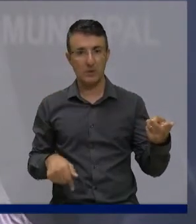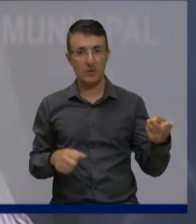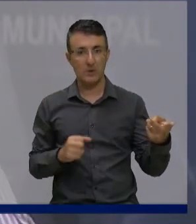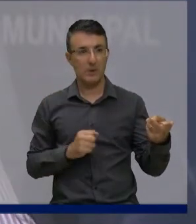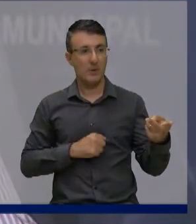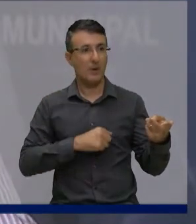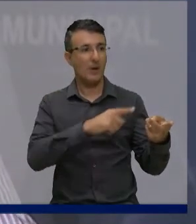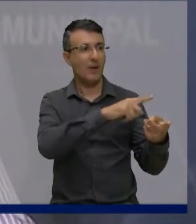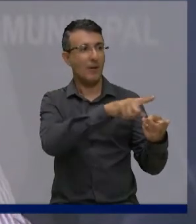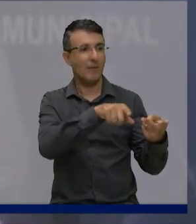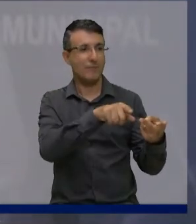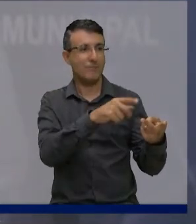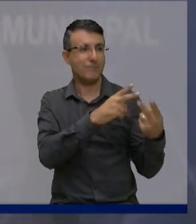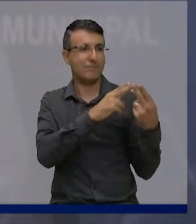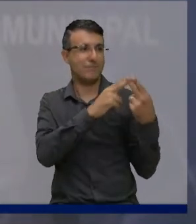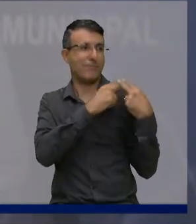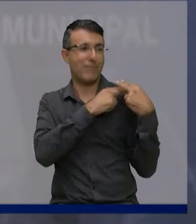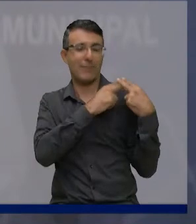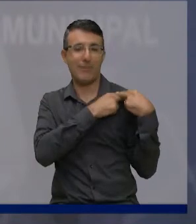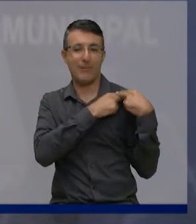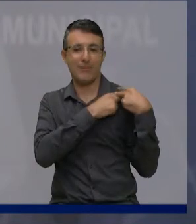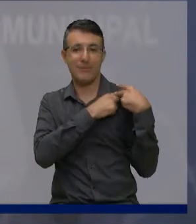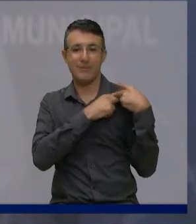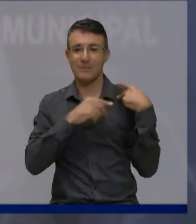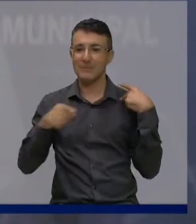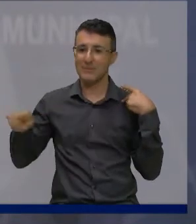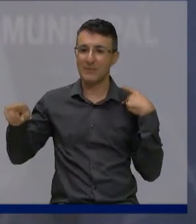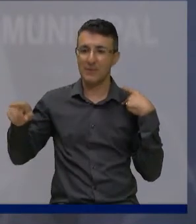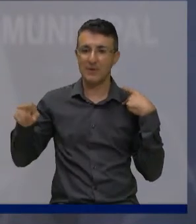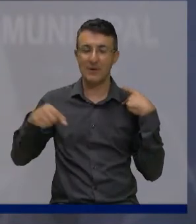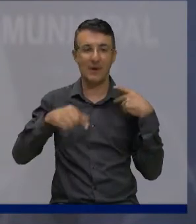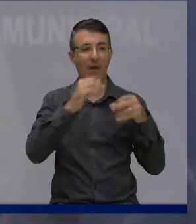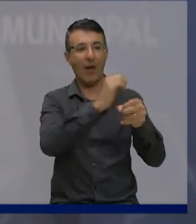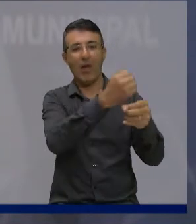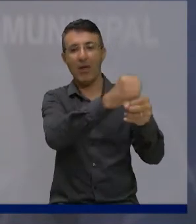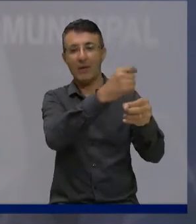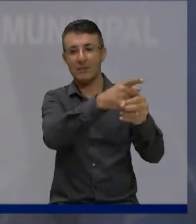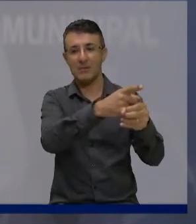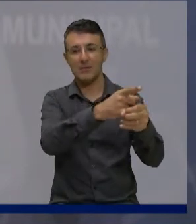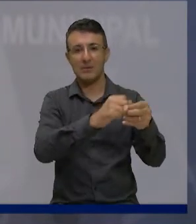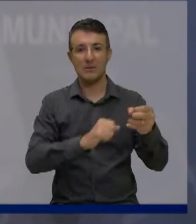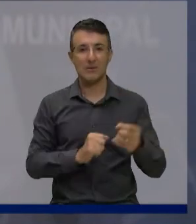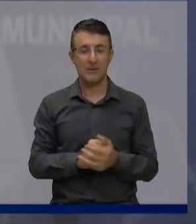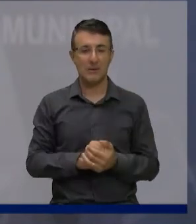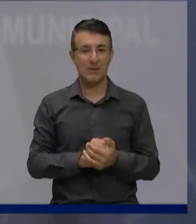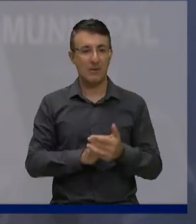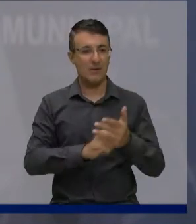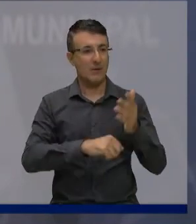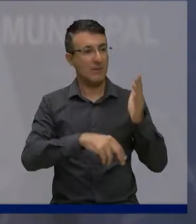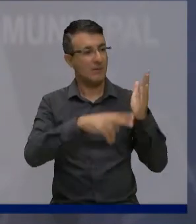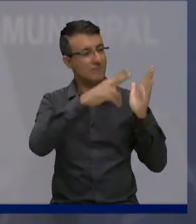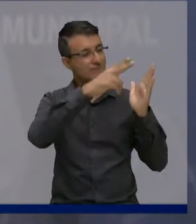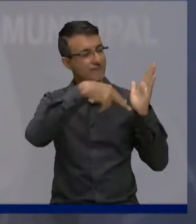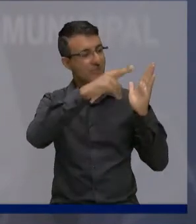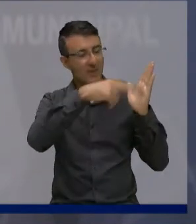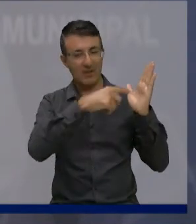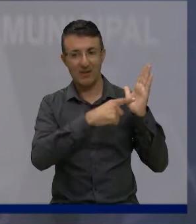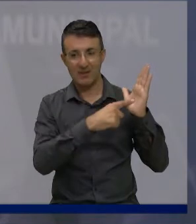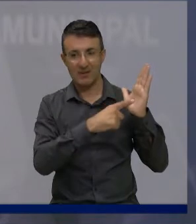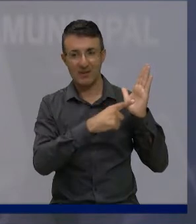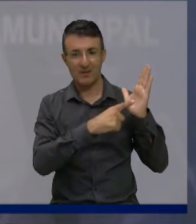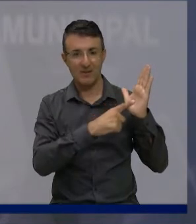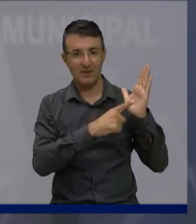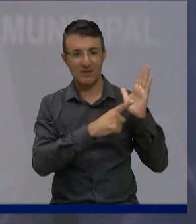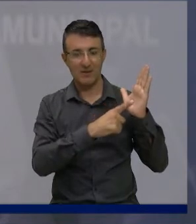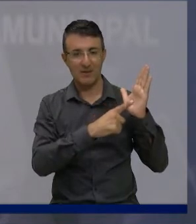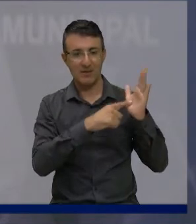Eu até gostaria de fazer aqui a leitura que eu recebi agora há pouco da plataforma pelo bem de São José